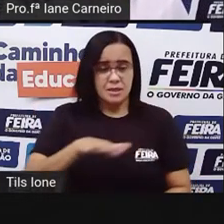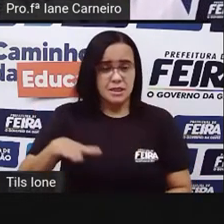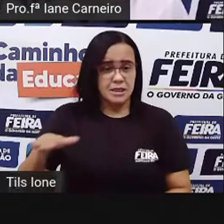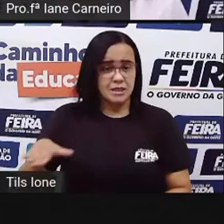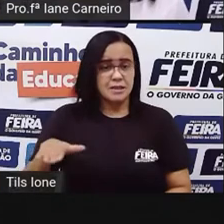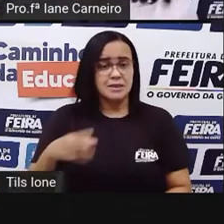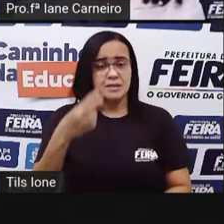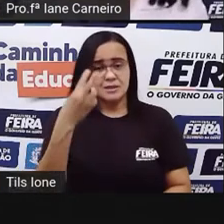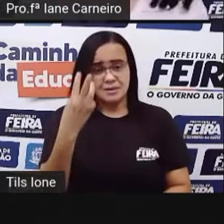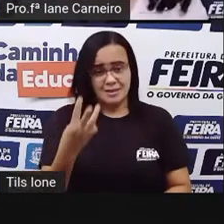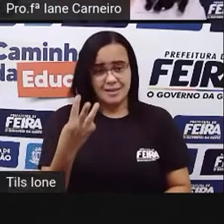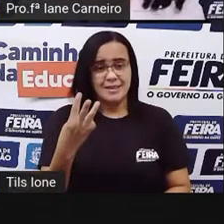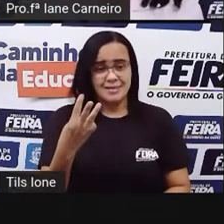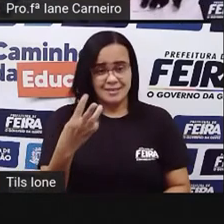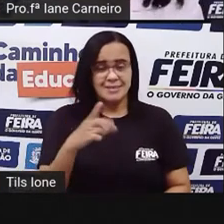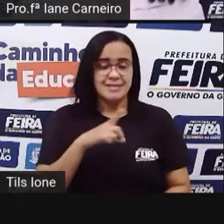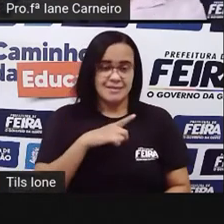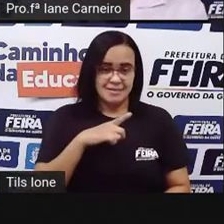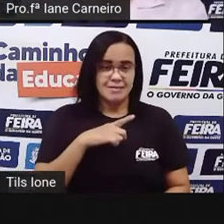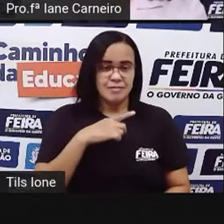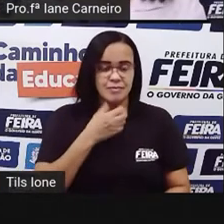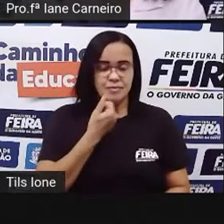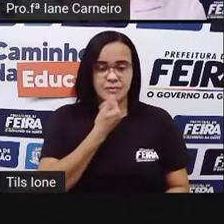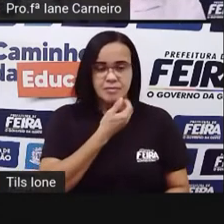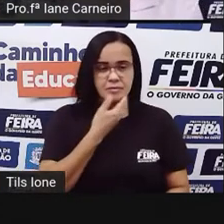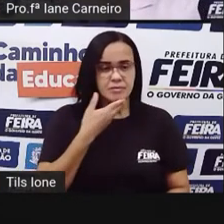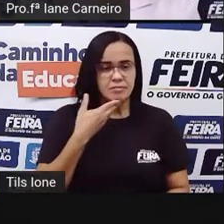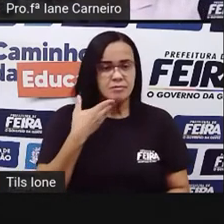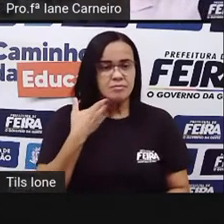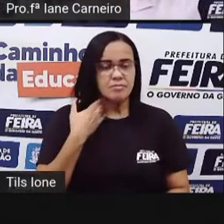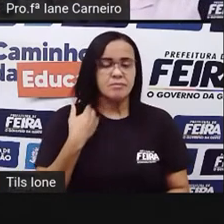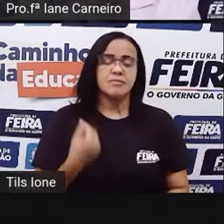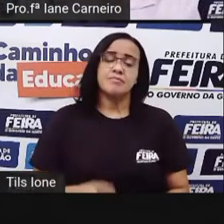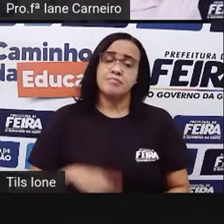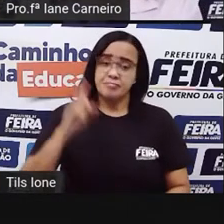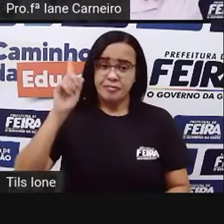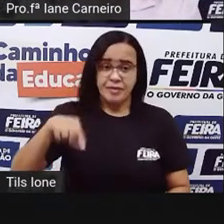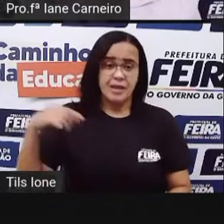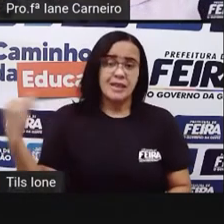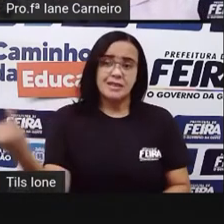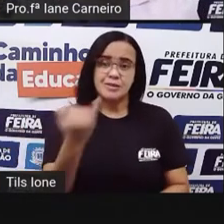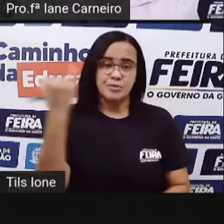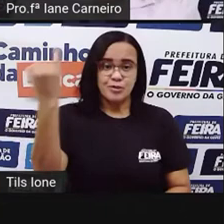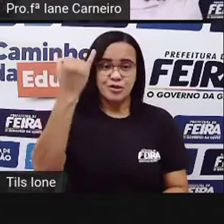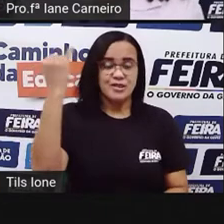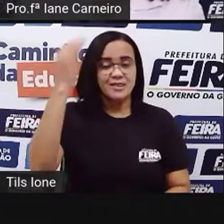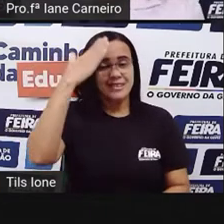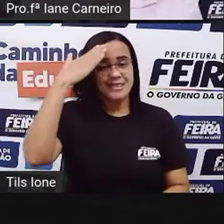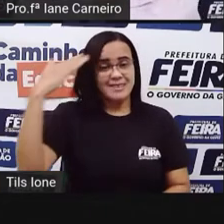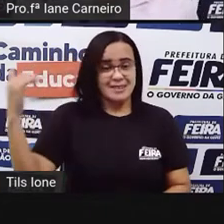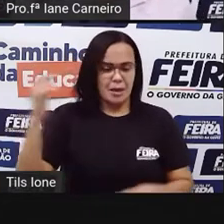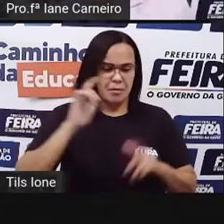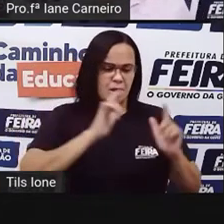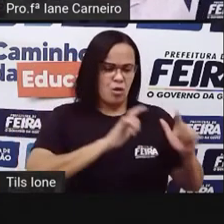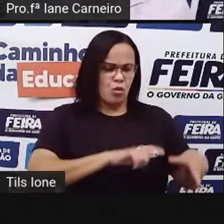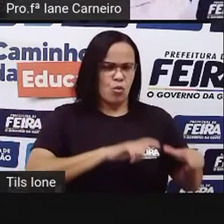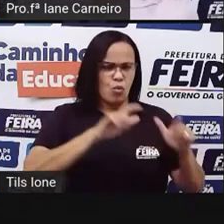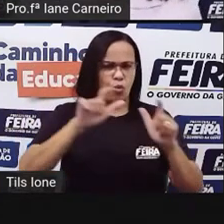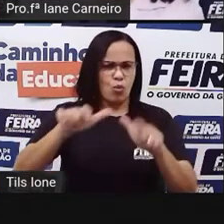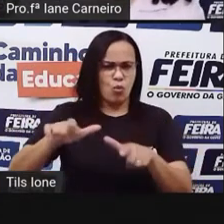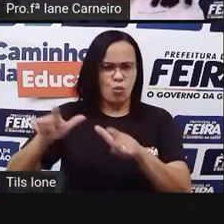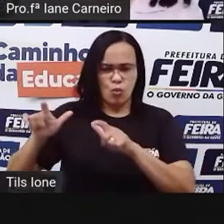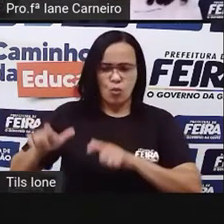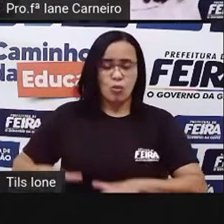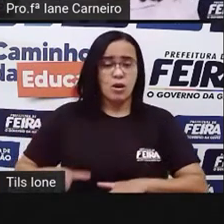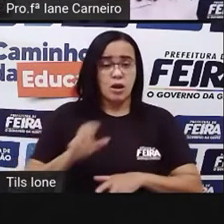crianças aqui, que antes ela estava de frente, né? Então, por isso é importante a gente saber, né, se localizar, saber dar nomes a essas